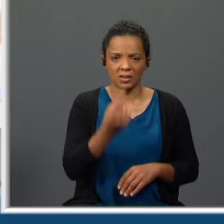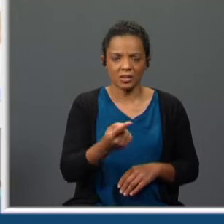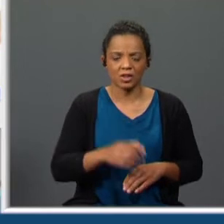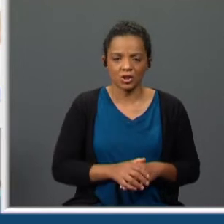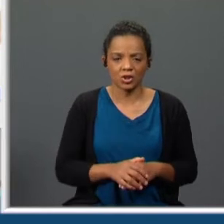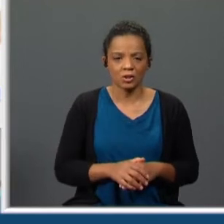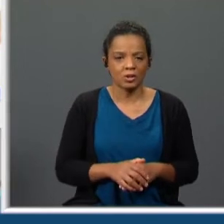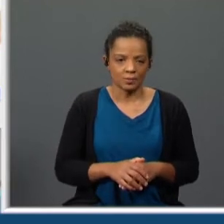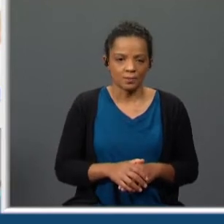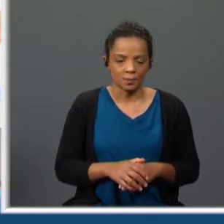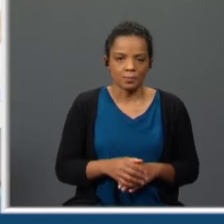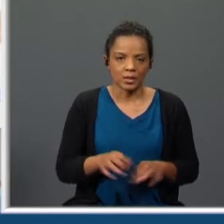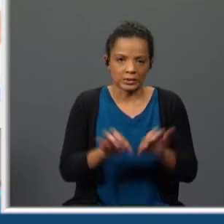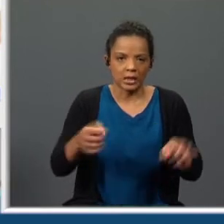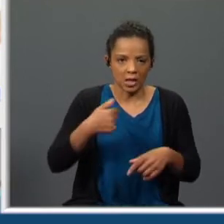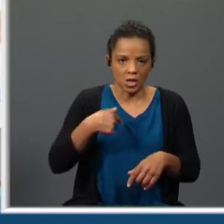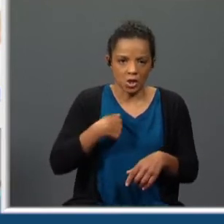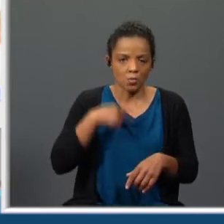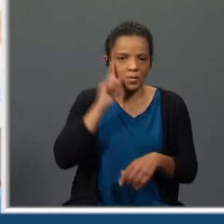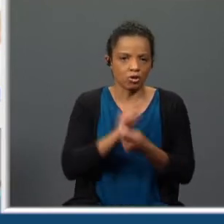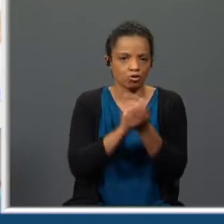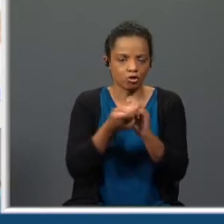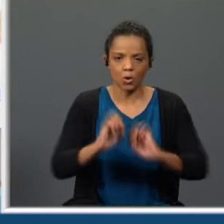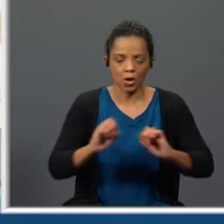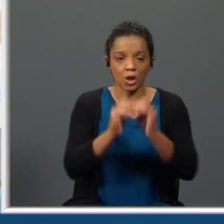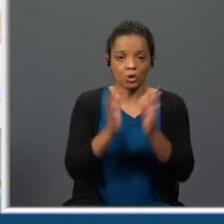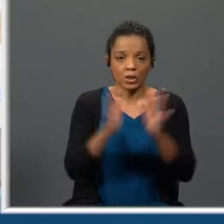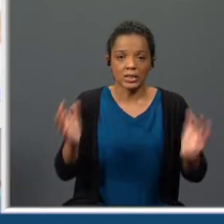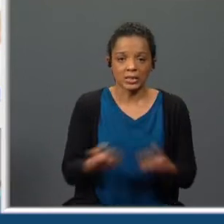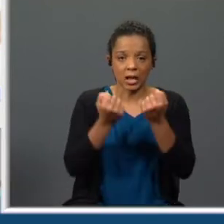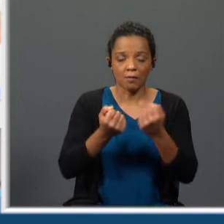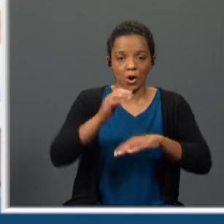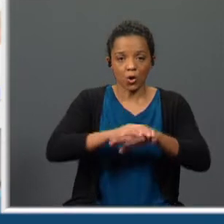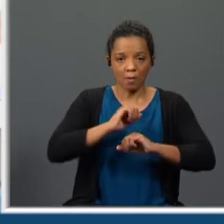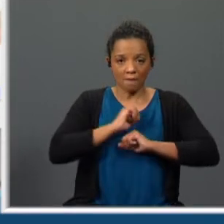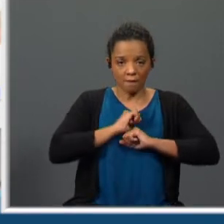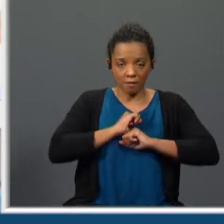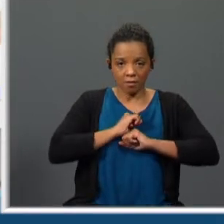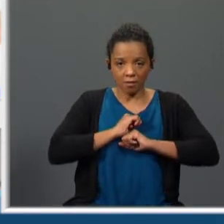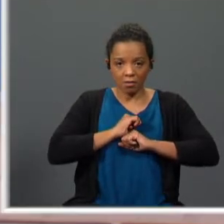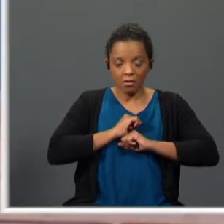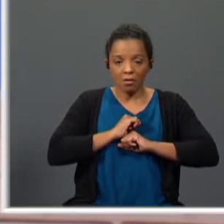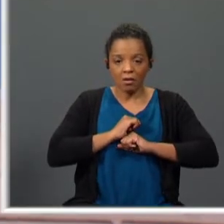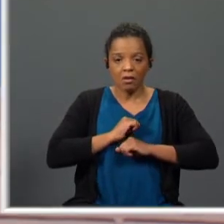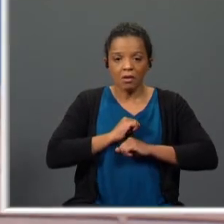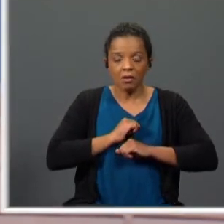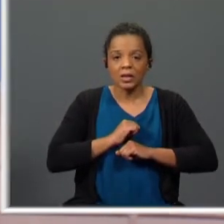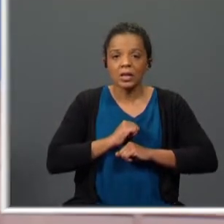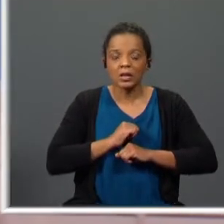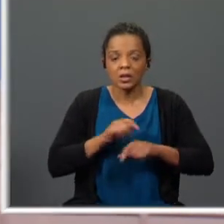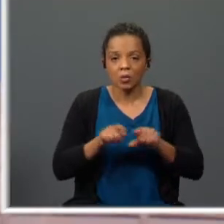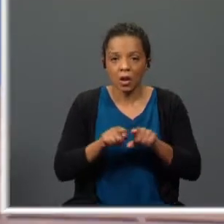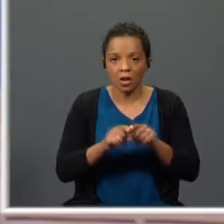não converteu tantas cachopas como eu todas salvas pelo meu que nenhuma se perdeu isto é nenhuma